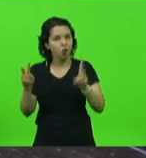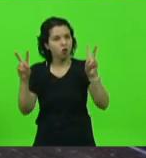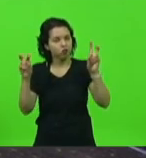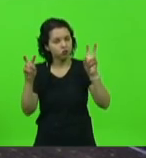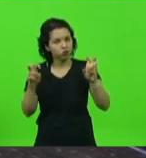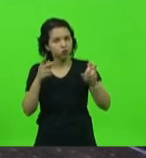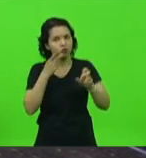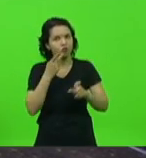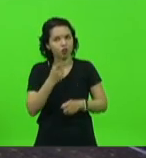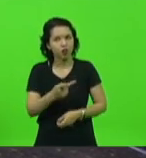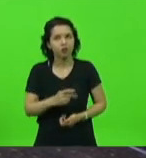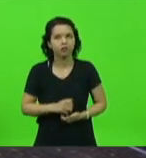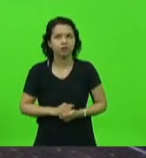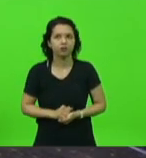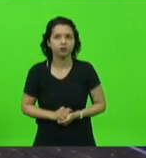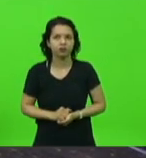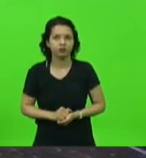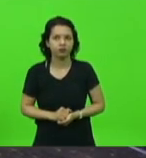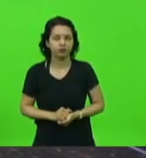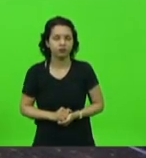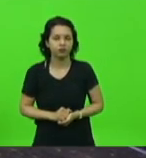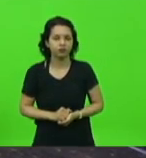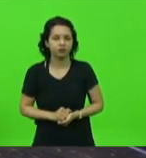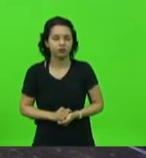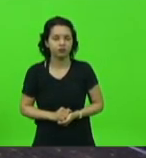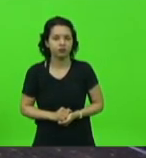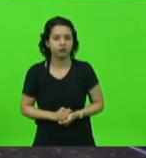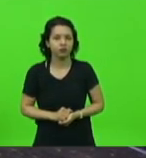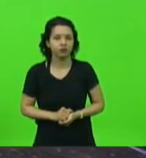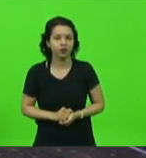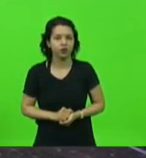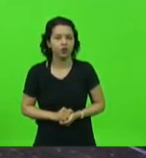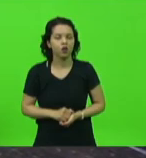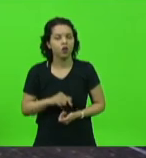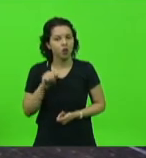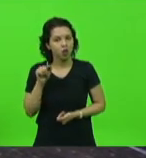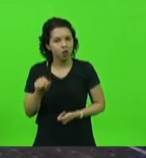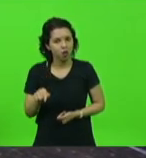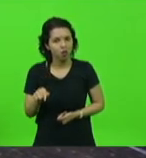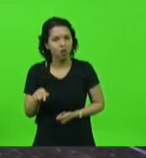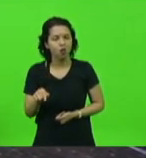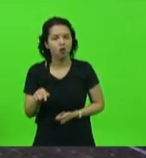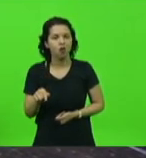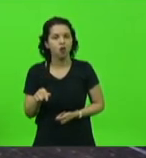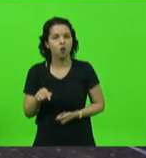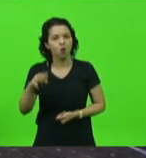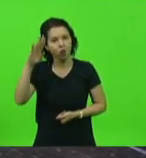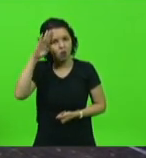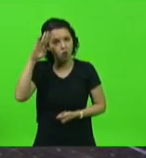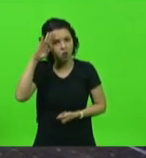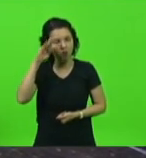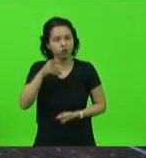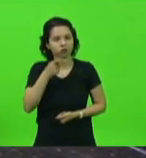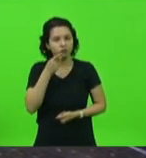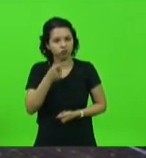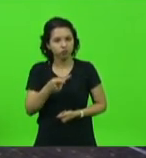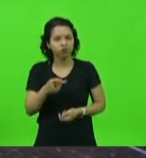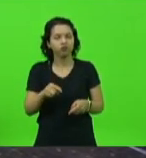deste lamentável fato trazido pelo coronel. Hoje, eu quero falar sobre,